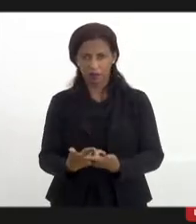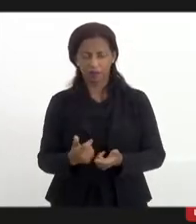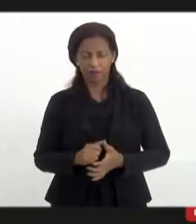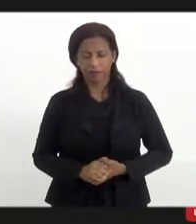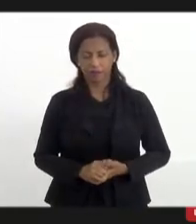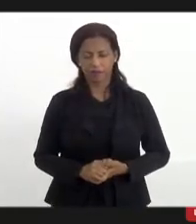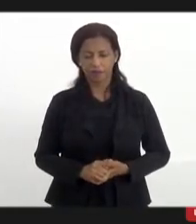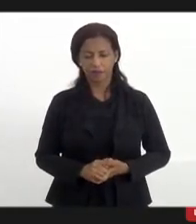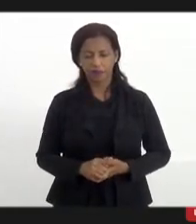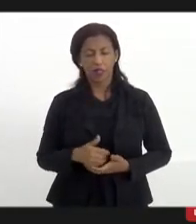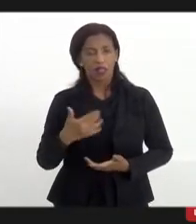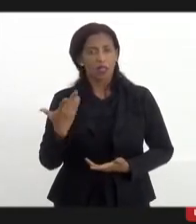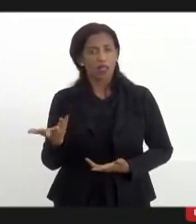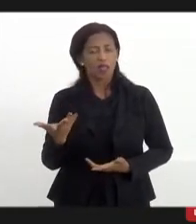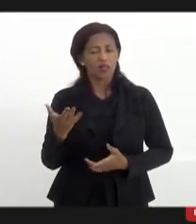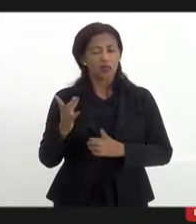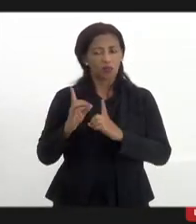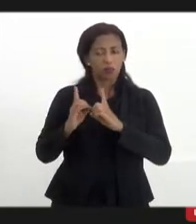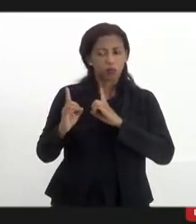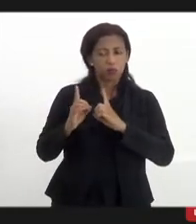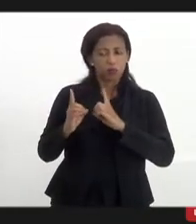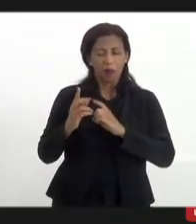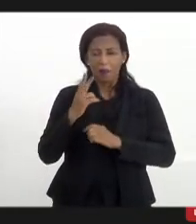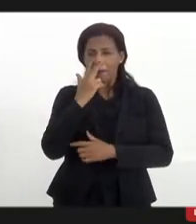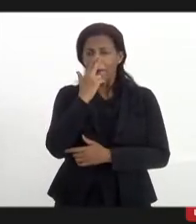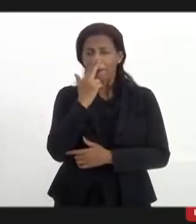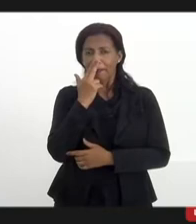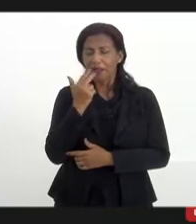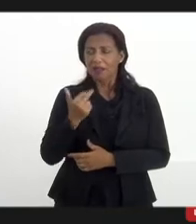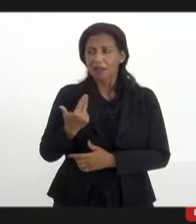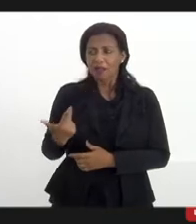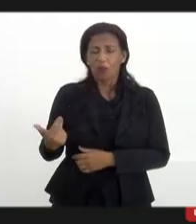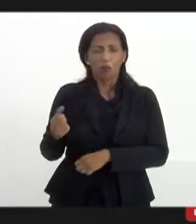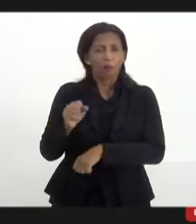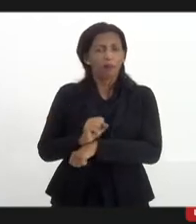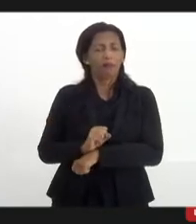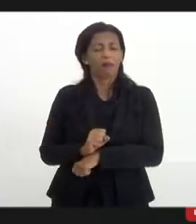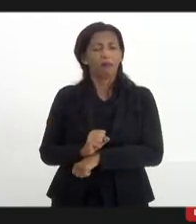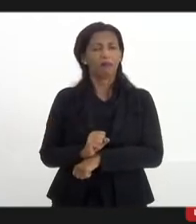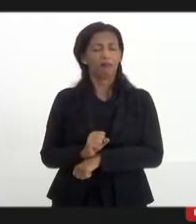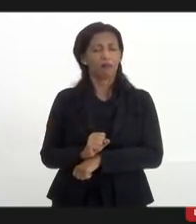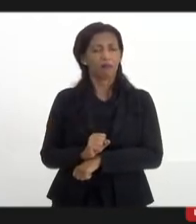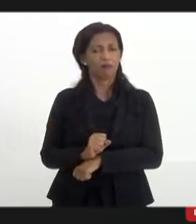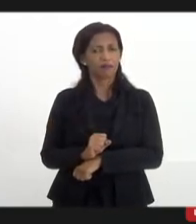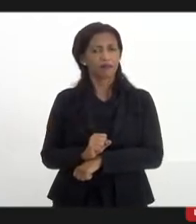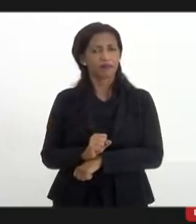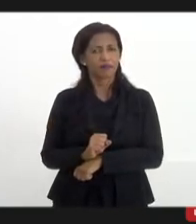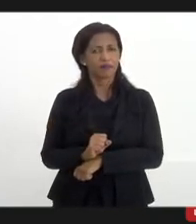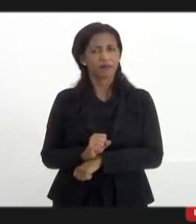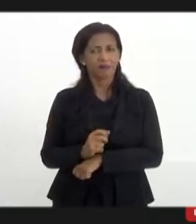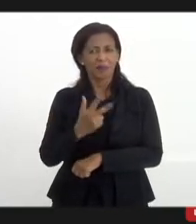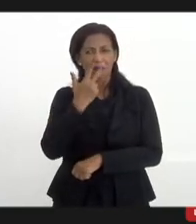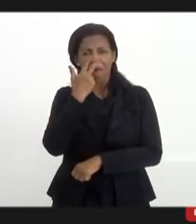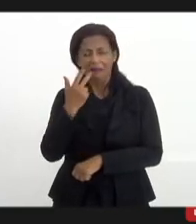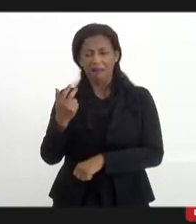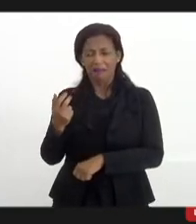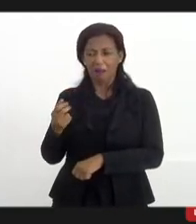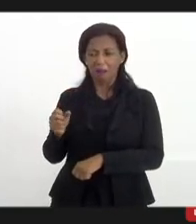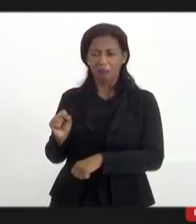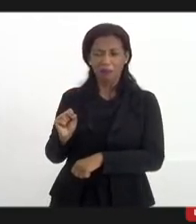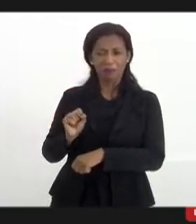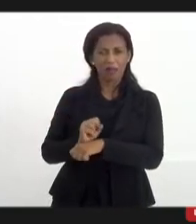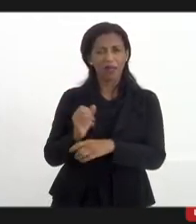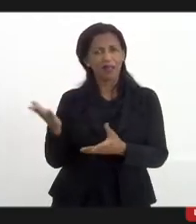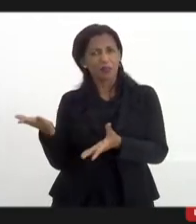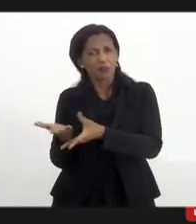e a gente faz o debate e parece que a coisa não anda, está emperrado esse processo e